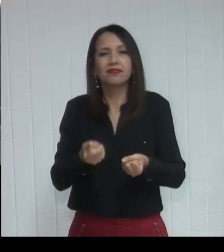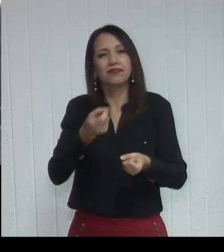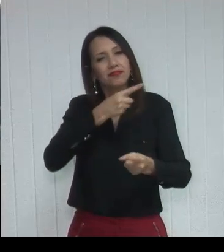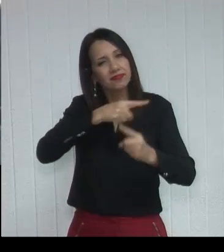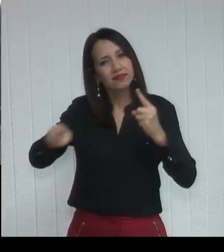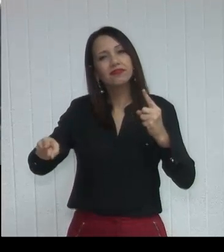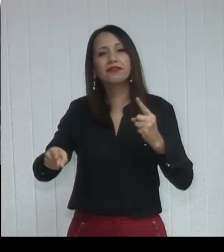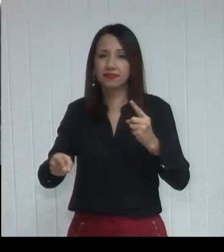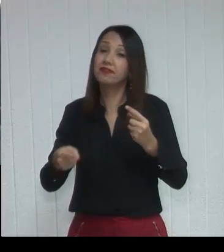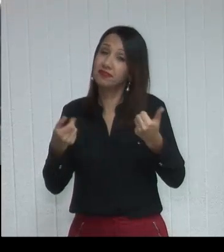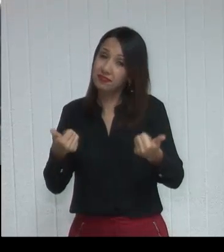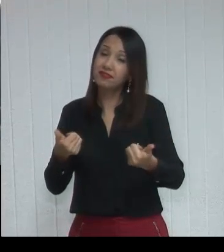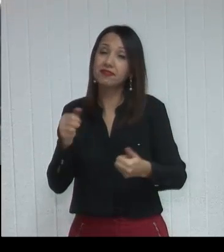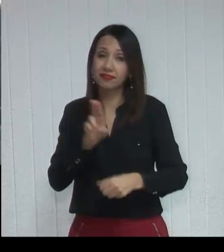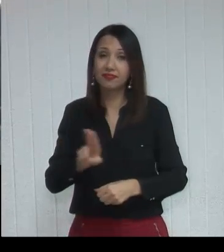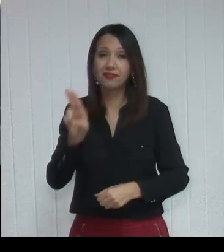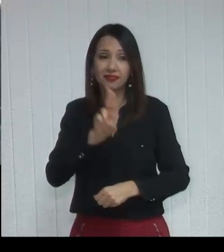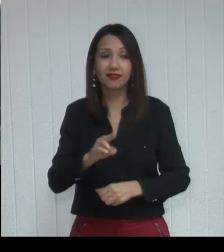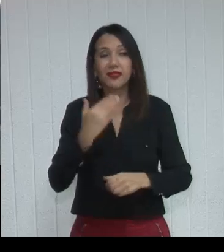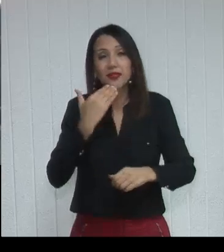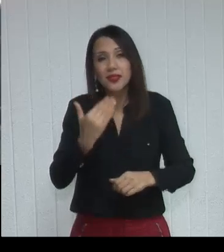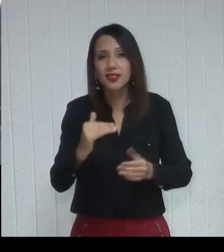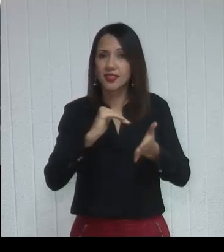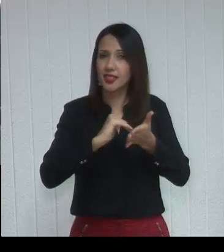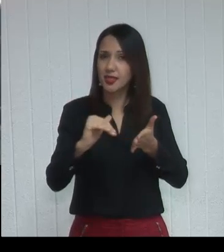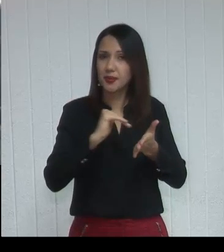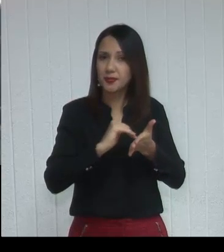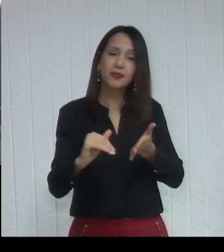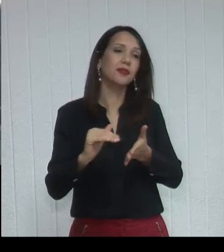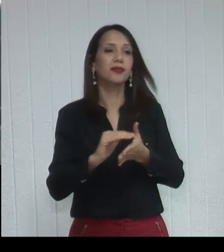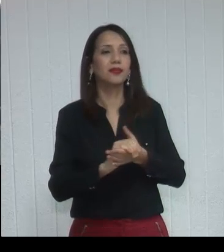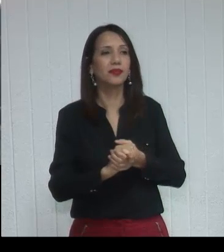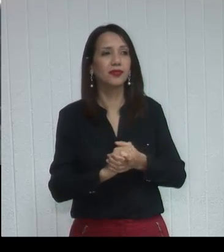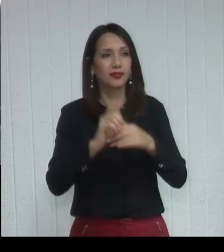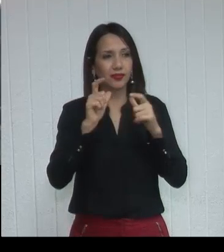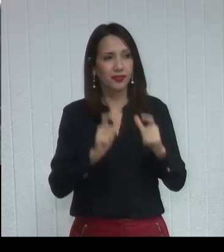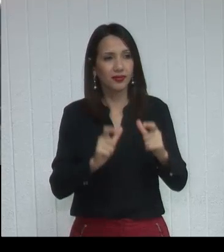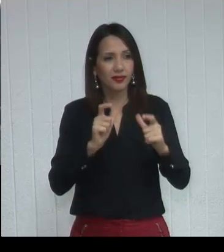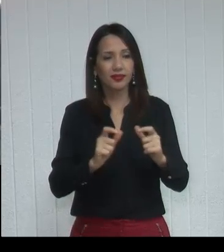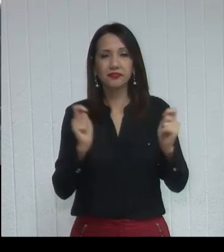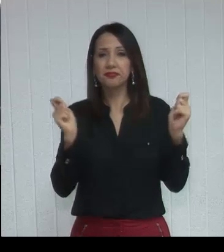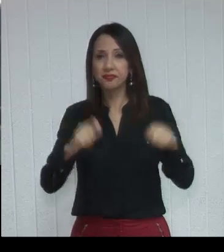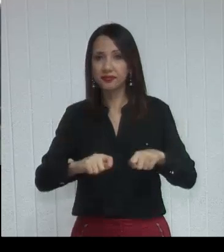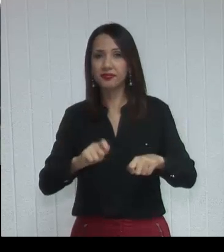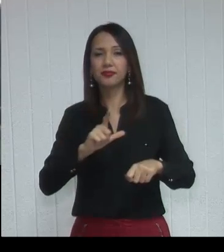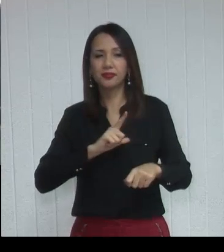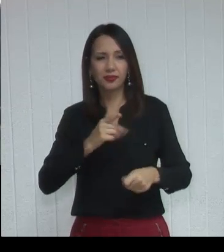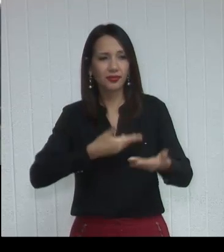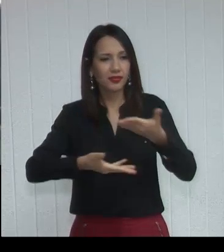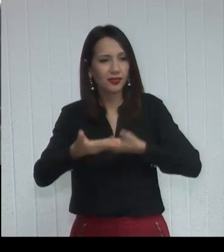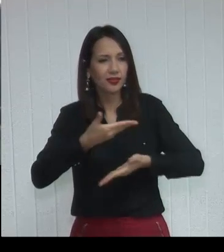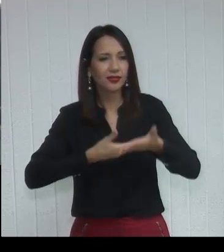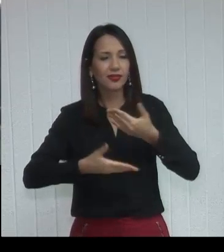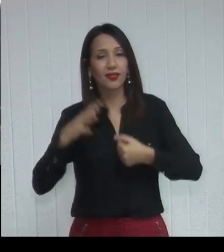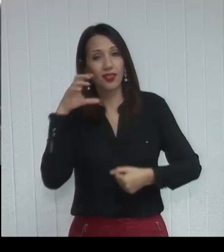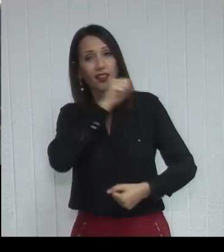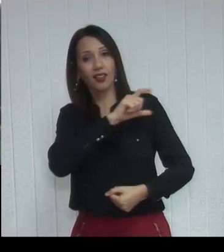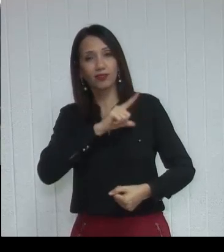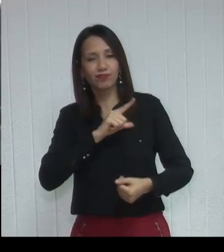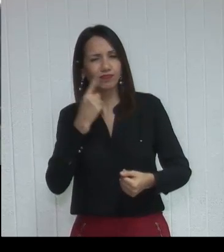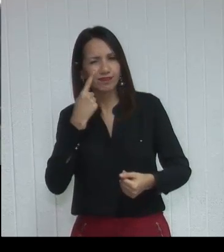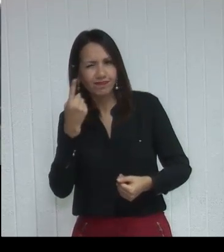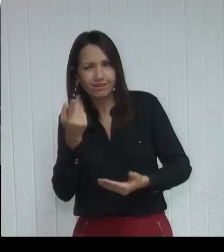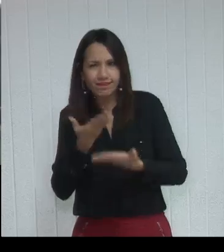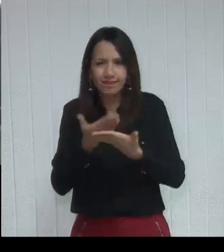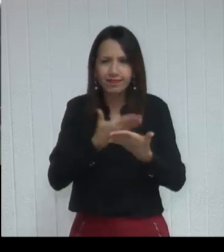será muito útil. Então, peço à Secretaria, o Departamento competente, para que possa viabilizar um estudo